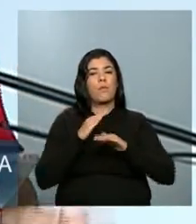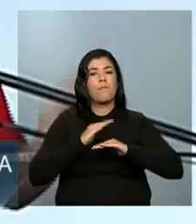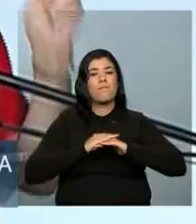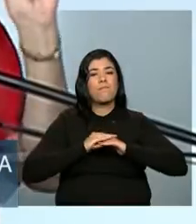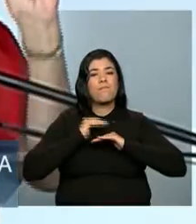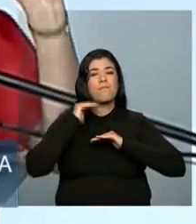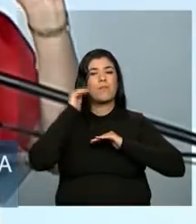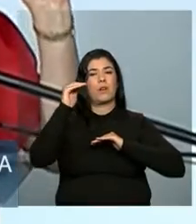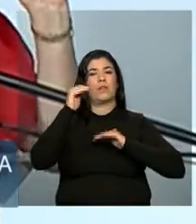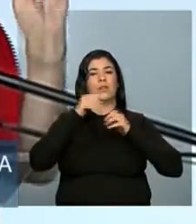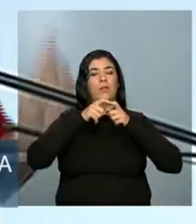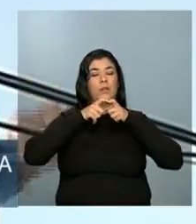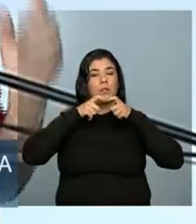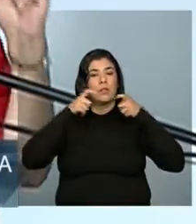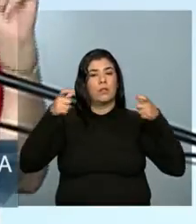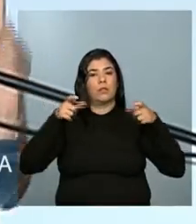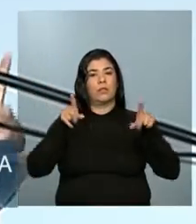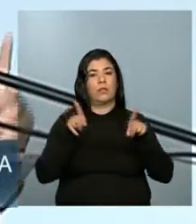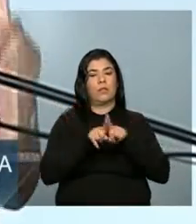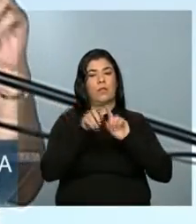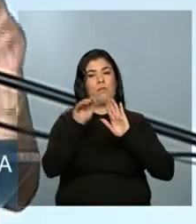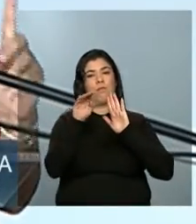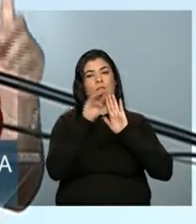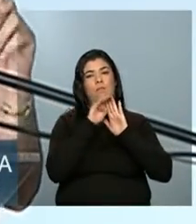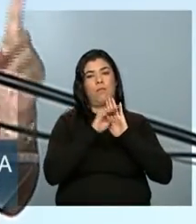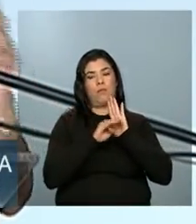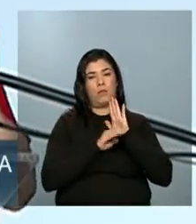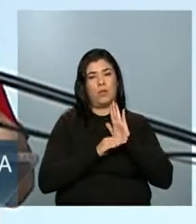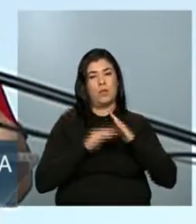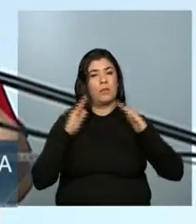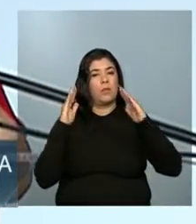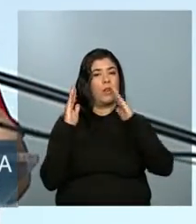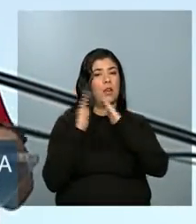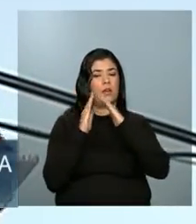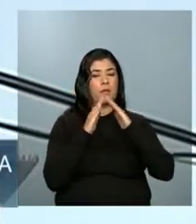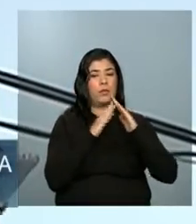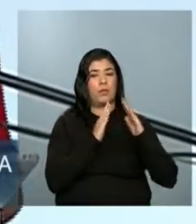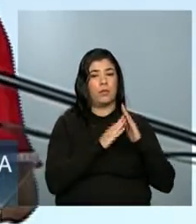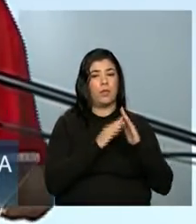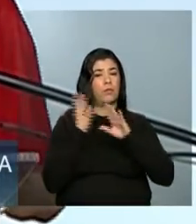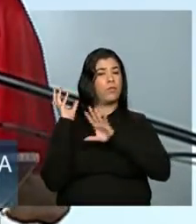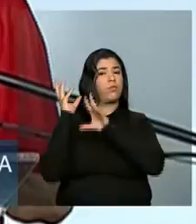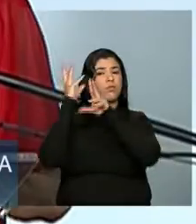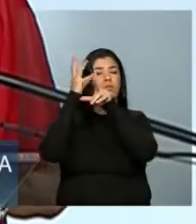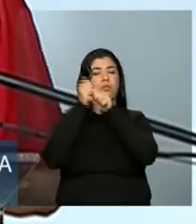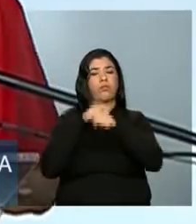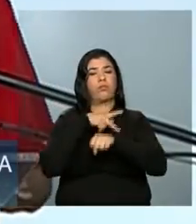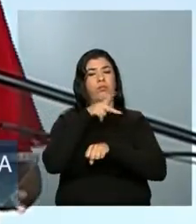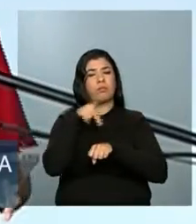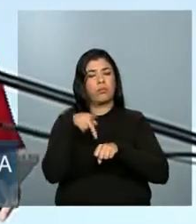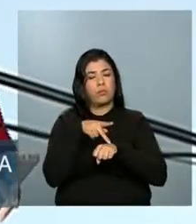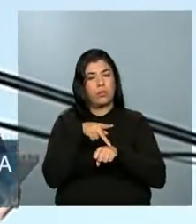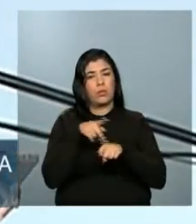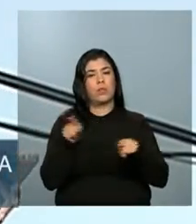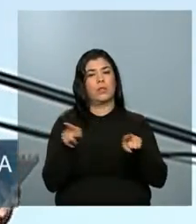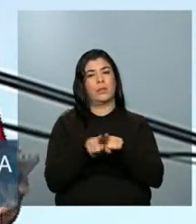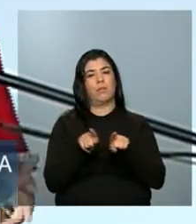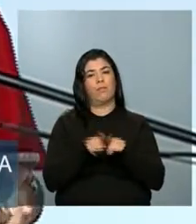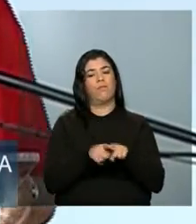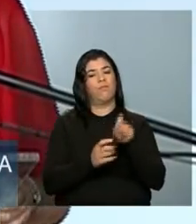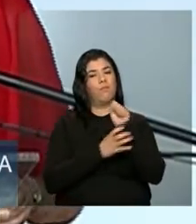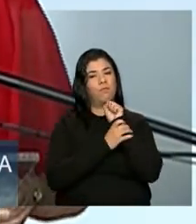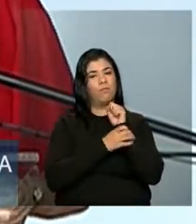programa habitacional da história do nosso país. E, seguramente, um dos maiores